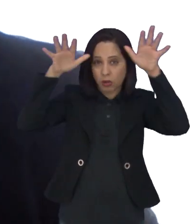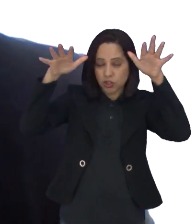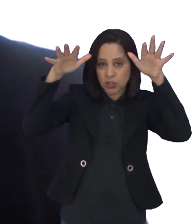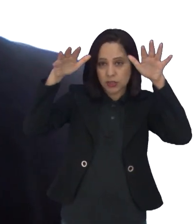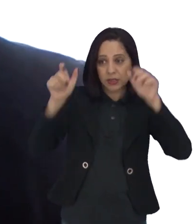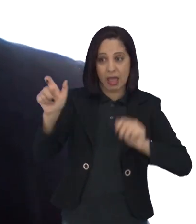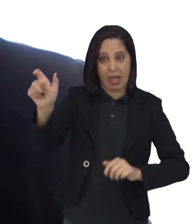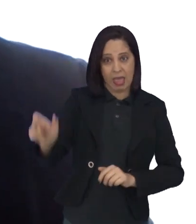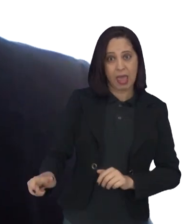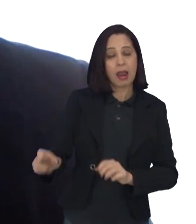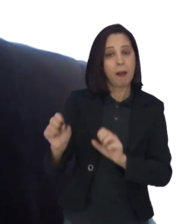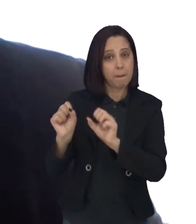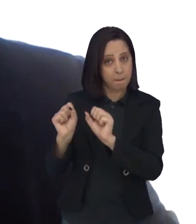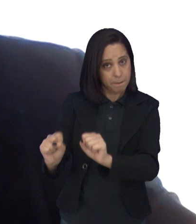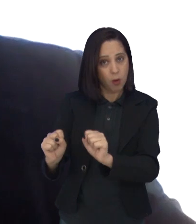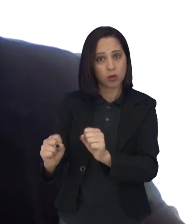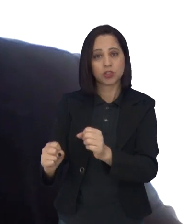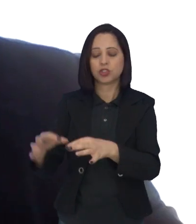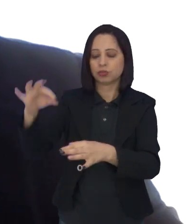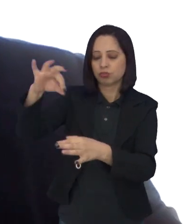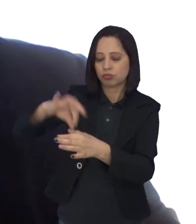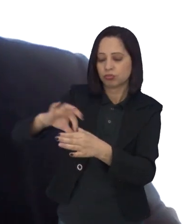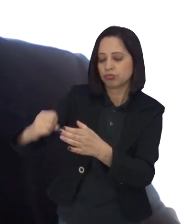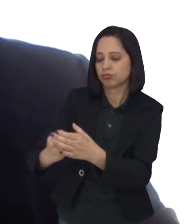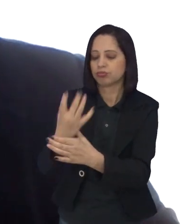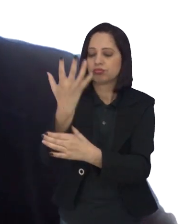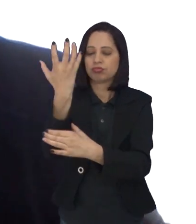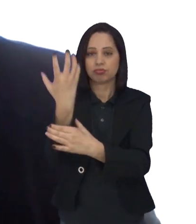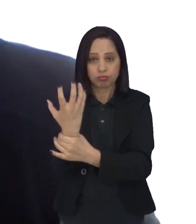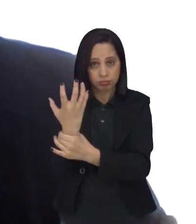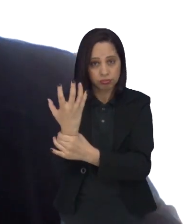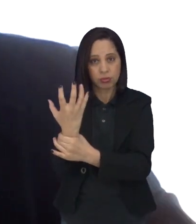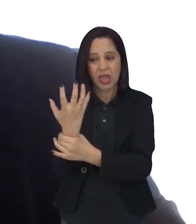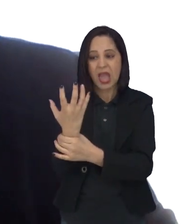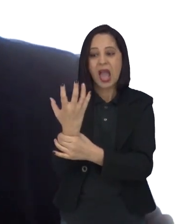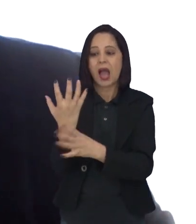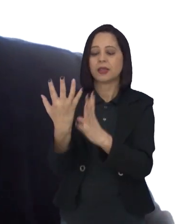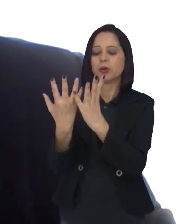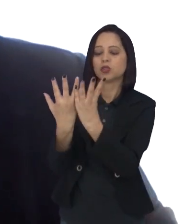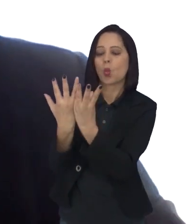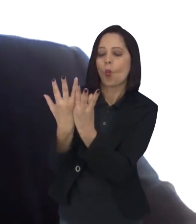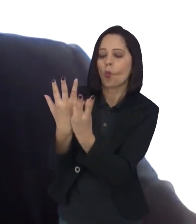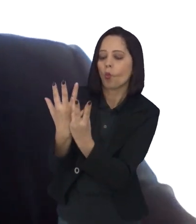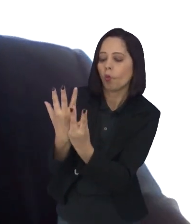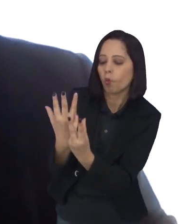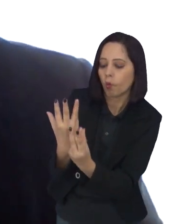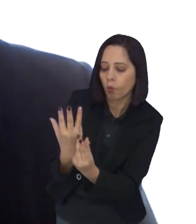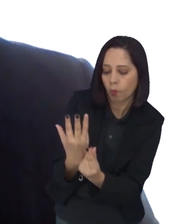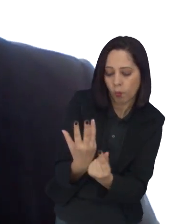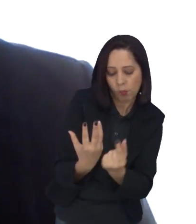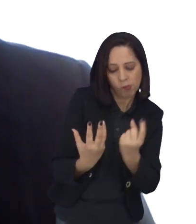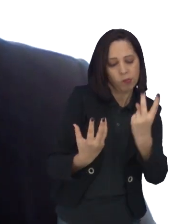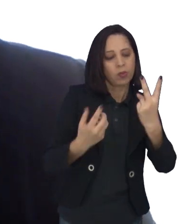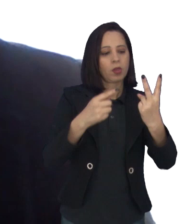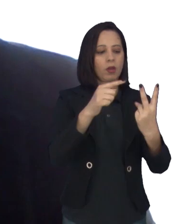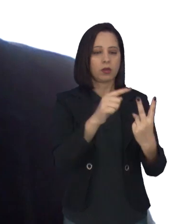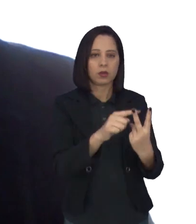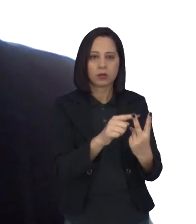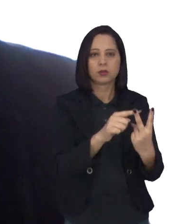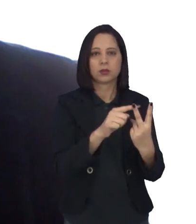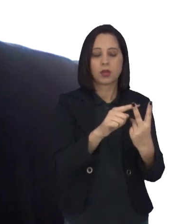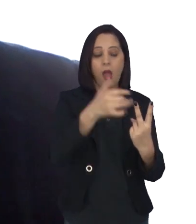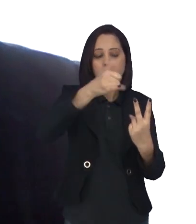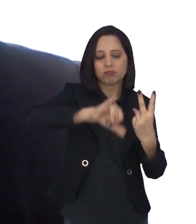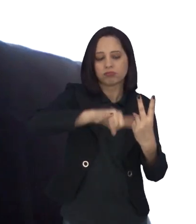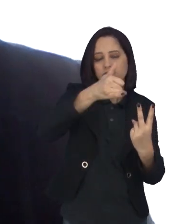condições de fazer o cultivo e a extração do medicamento para não deixar faltar o medicamento para o filho.